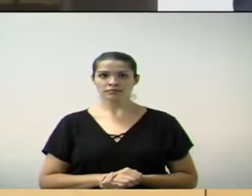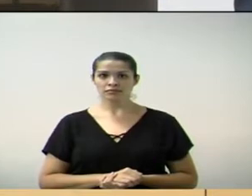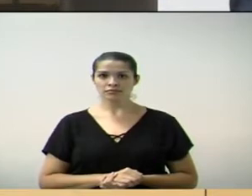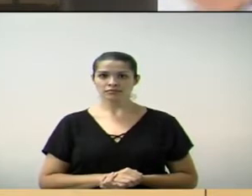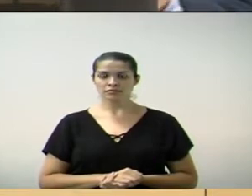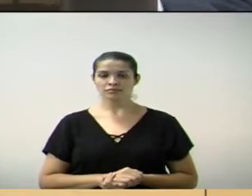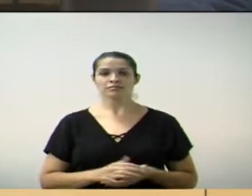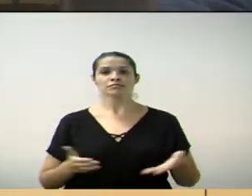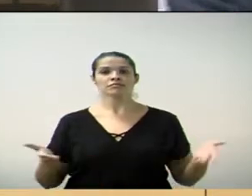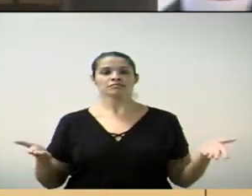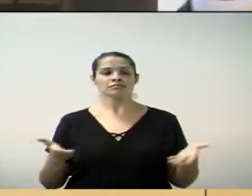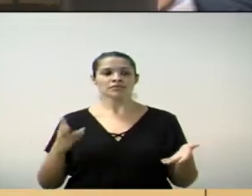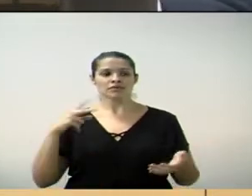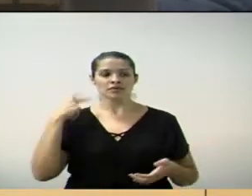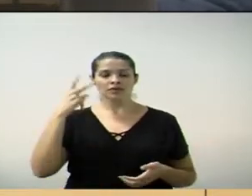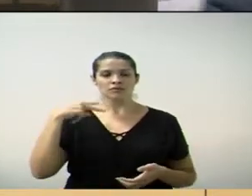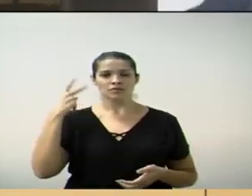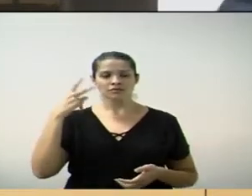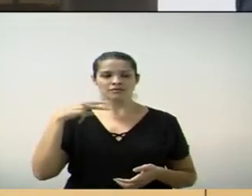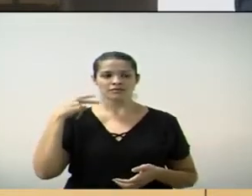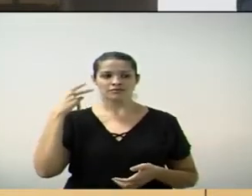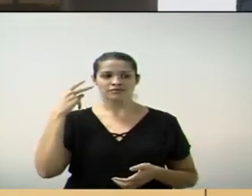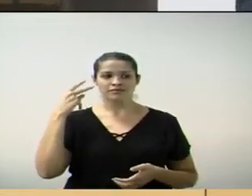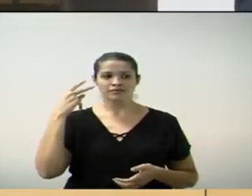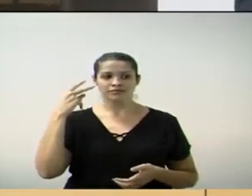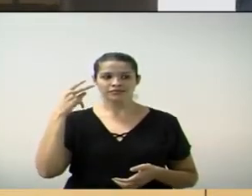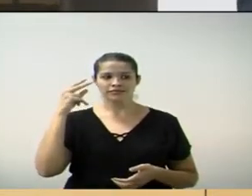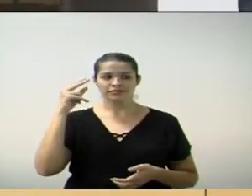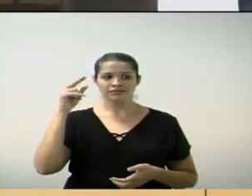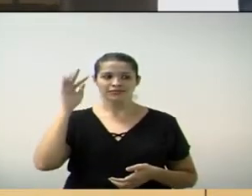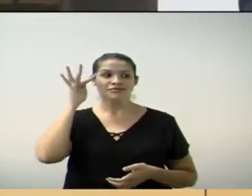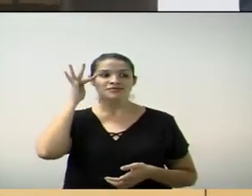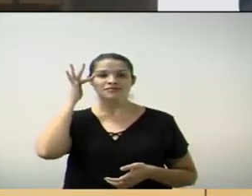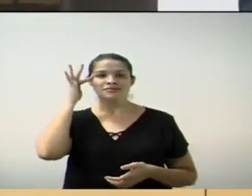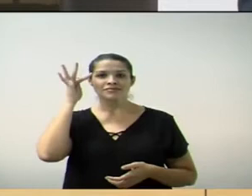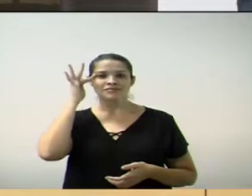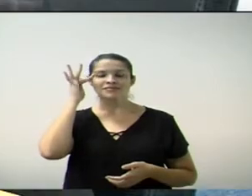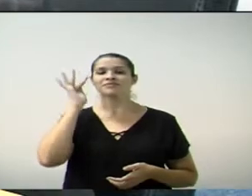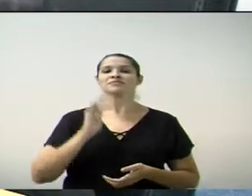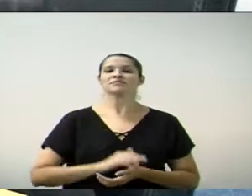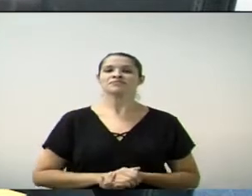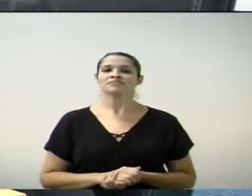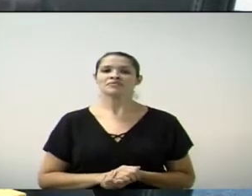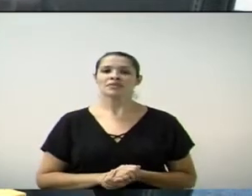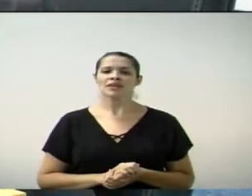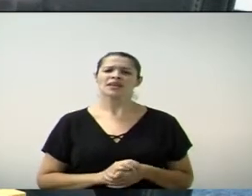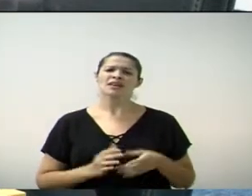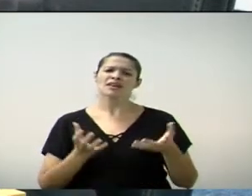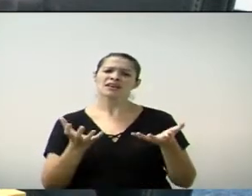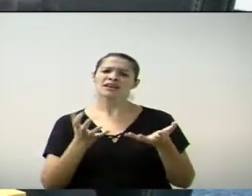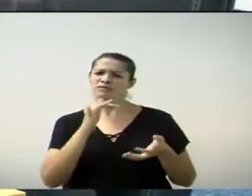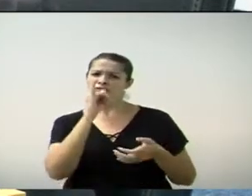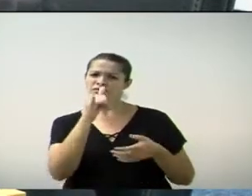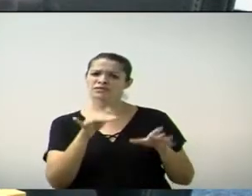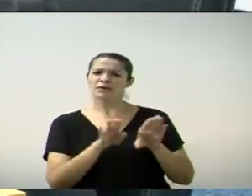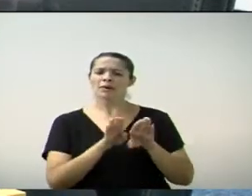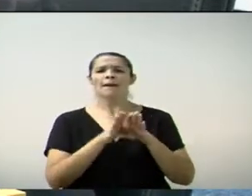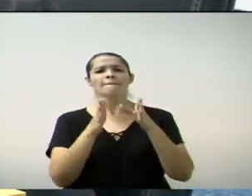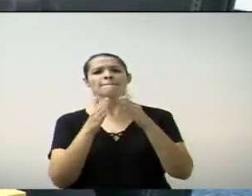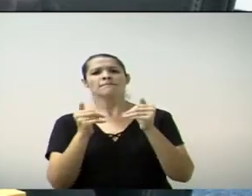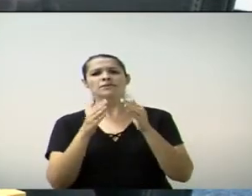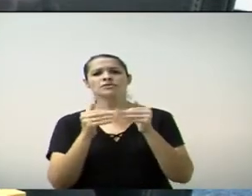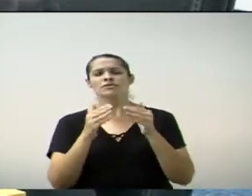Flávio Xavier. O senhor tem oito minutos. Boa noite. Eu só gostaria de dizer e pedir para os demais nobres